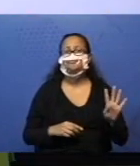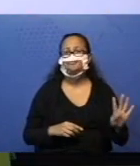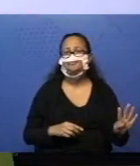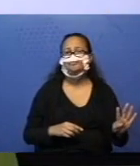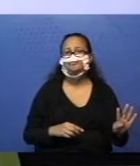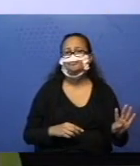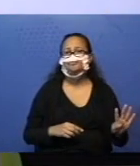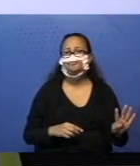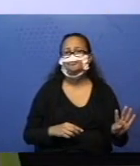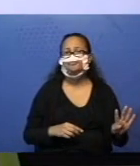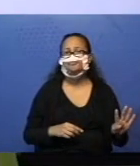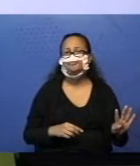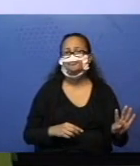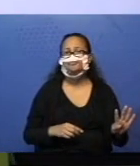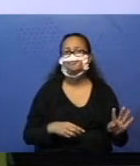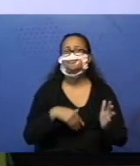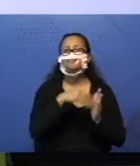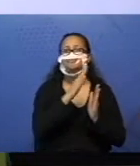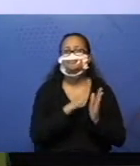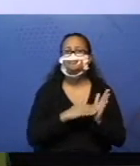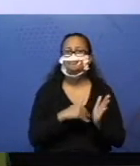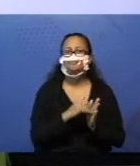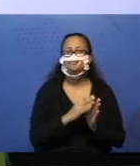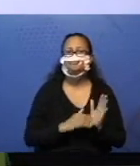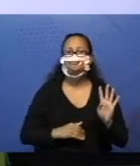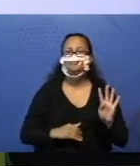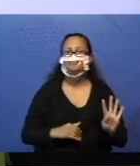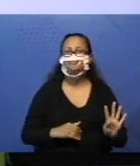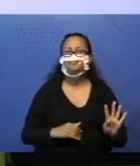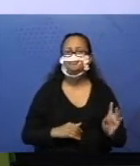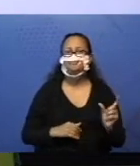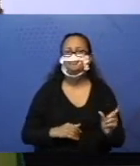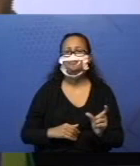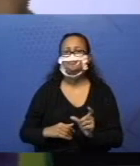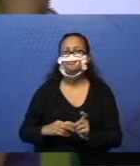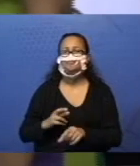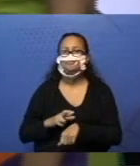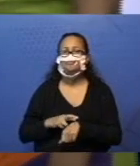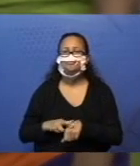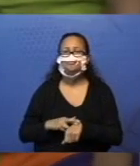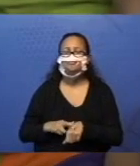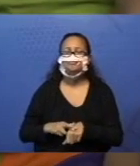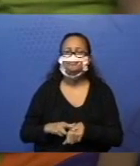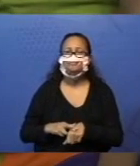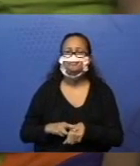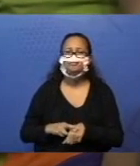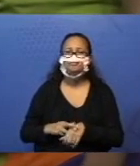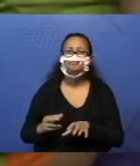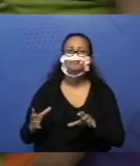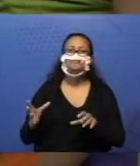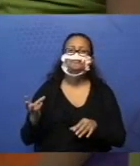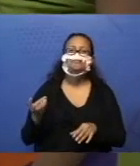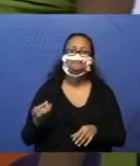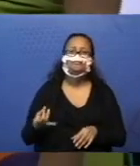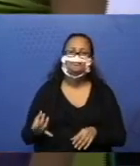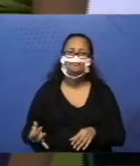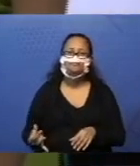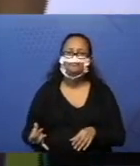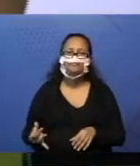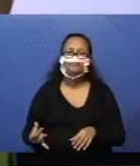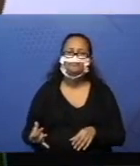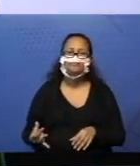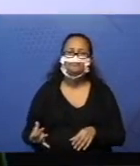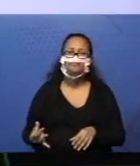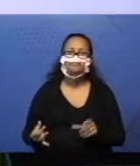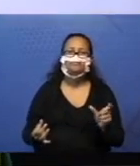eu venho aqui, pinto 4 quadrinhos roxos. E vou contar quantos quadrinhos em